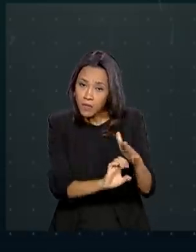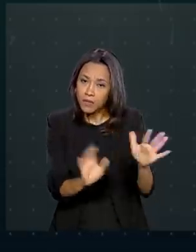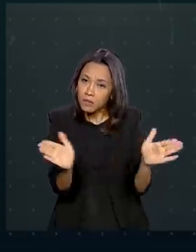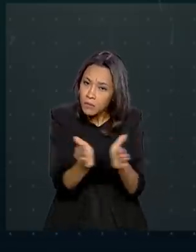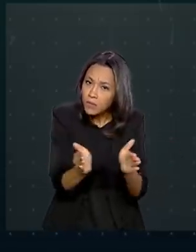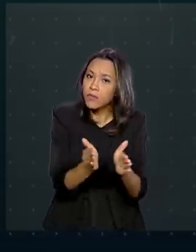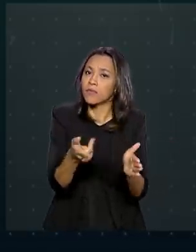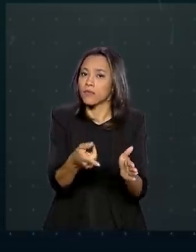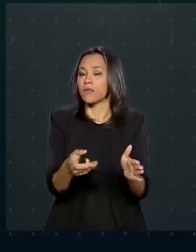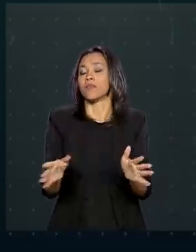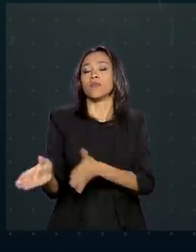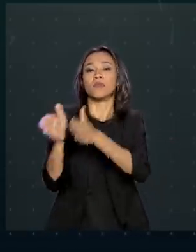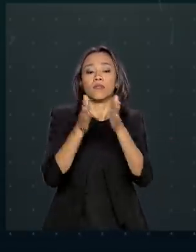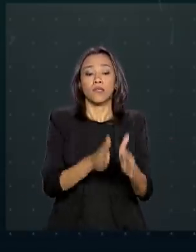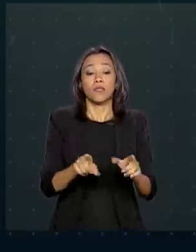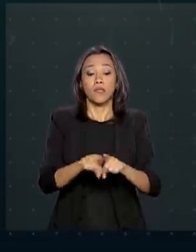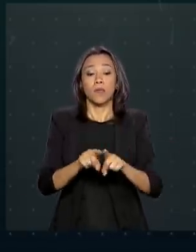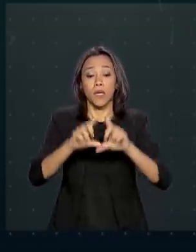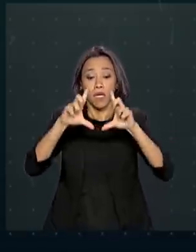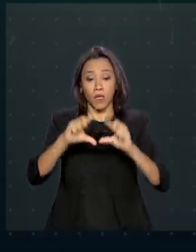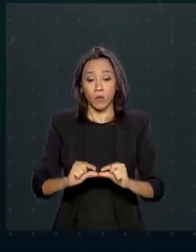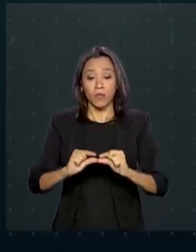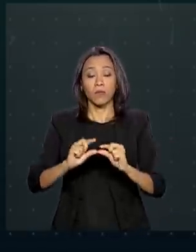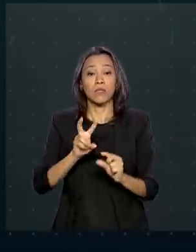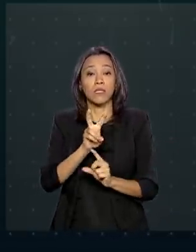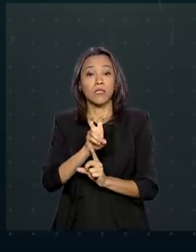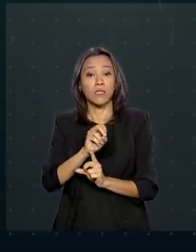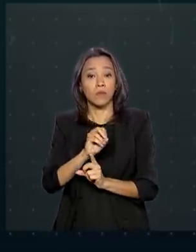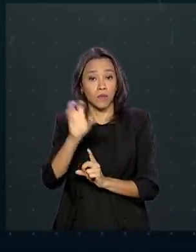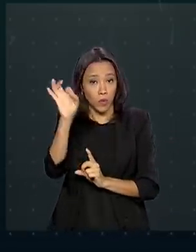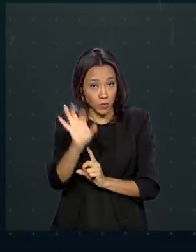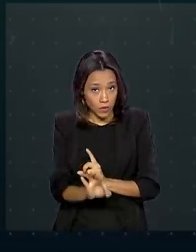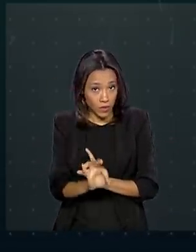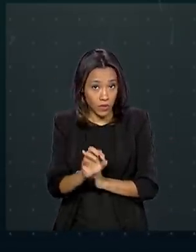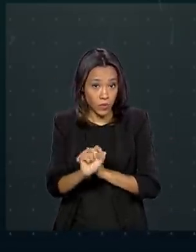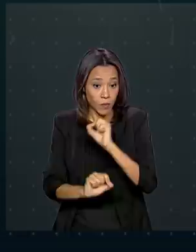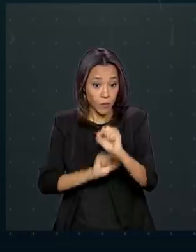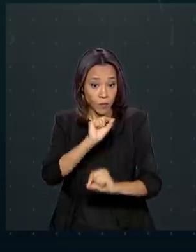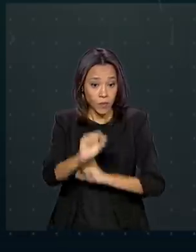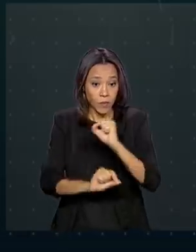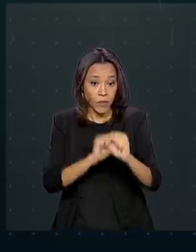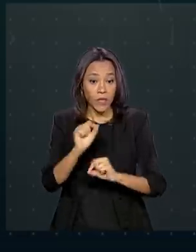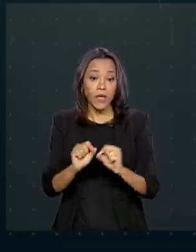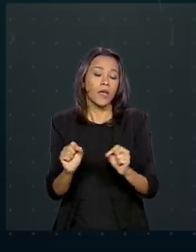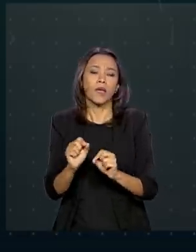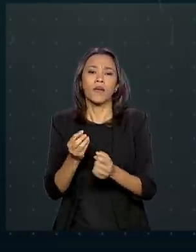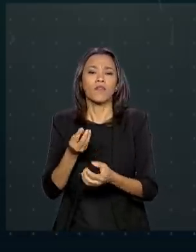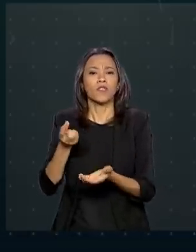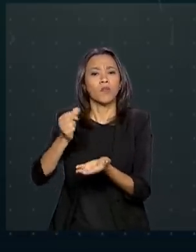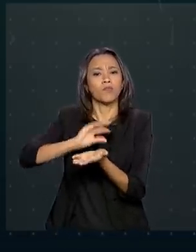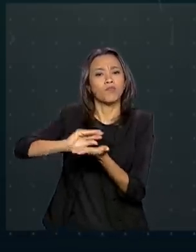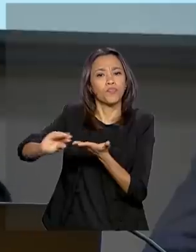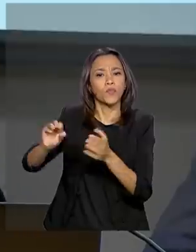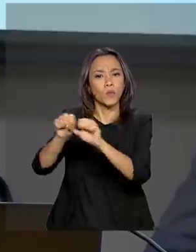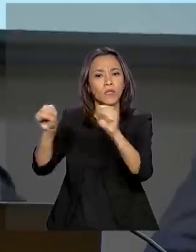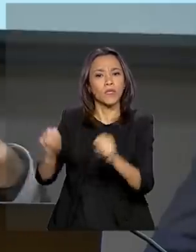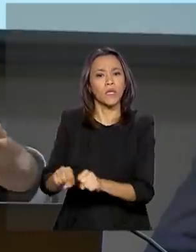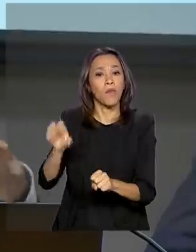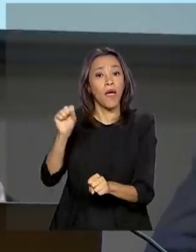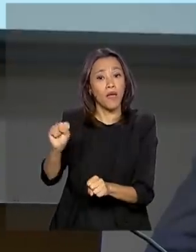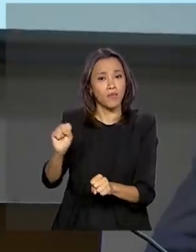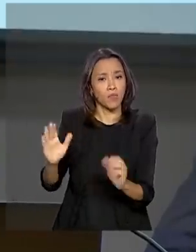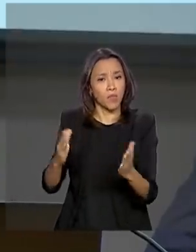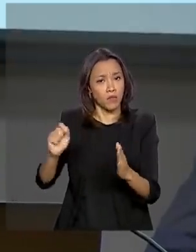Também haverá redução de 50% nas contribuições do Sistema S por três meses. Nós